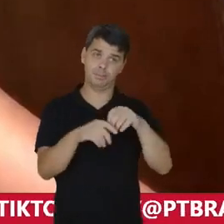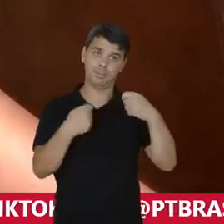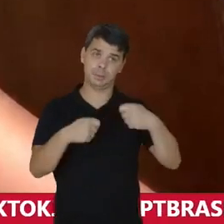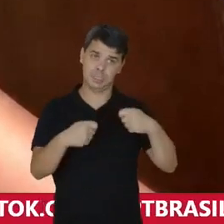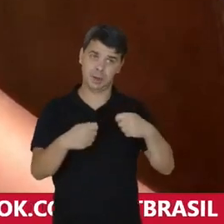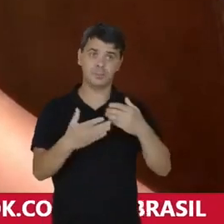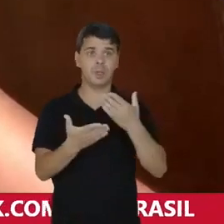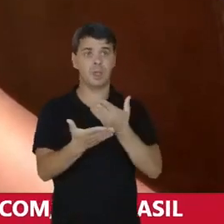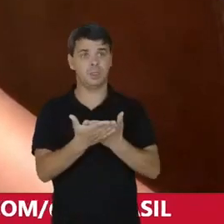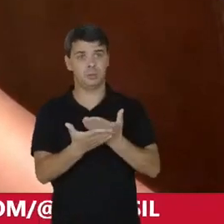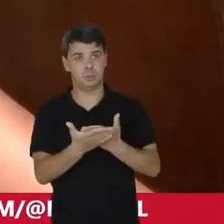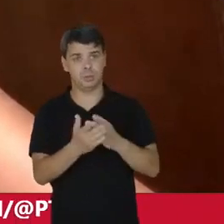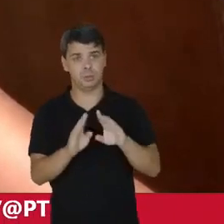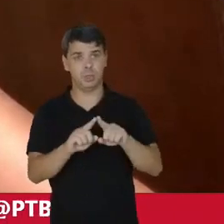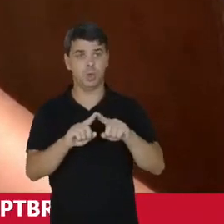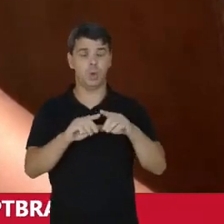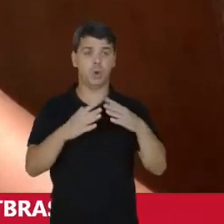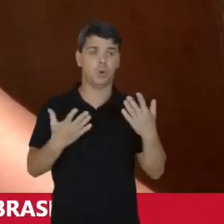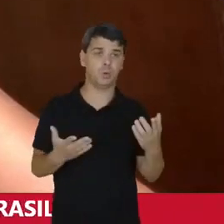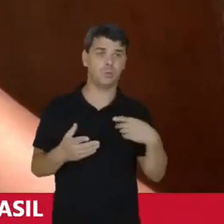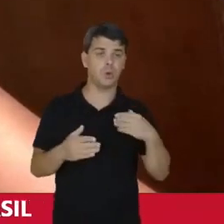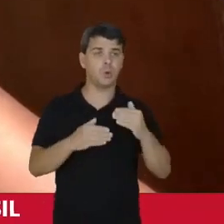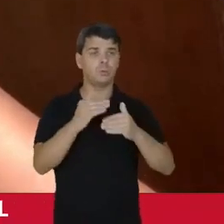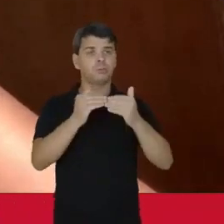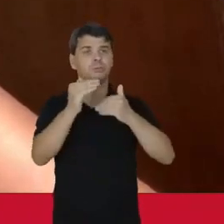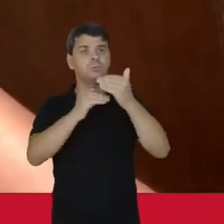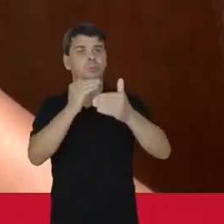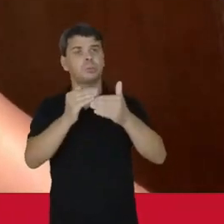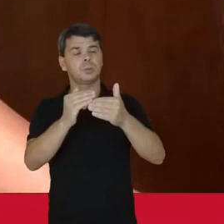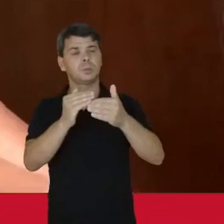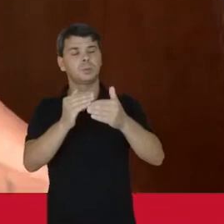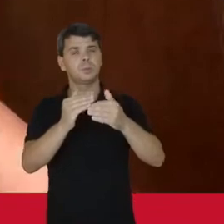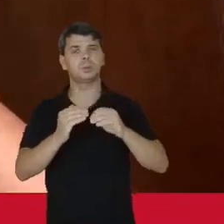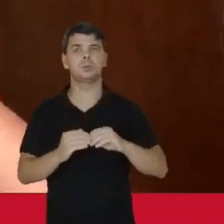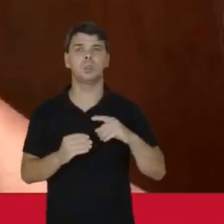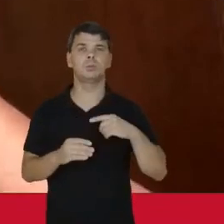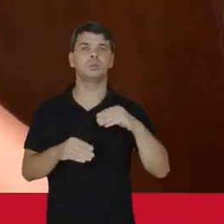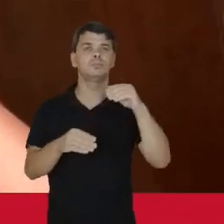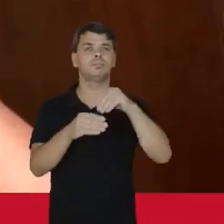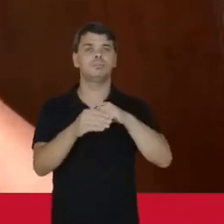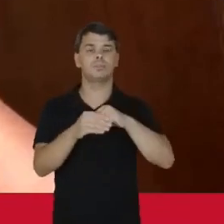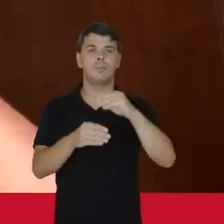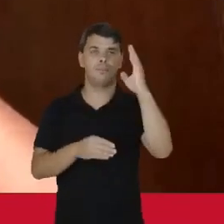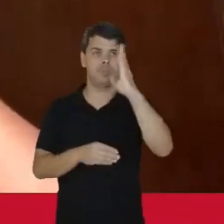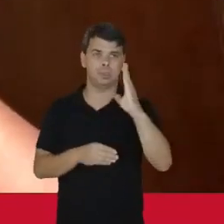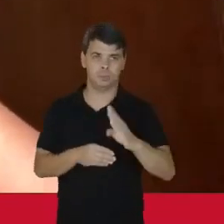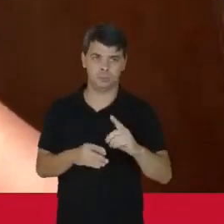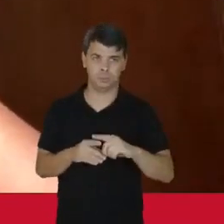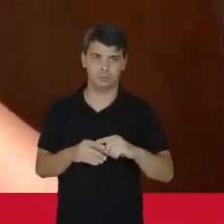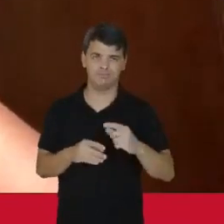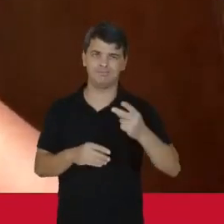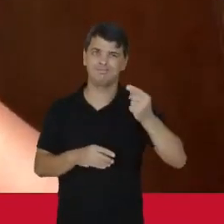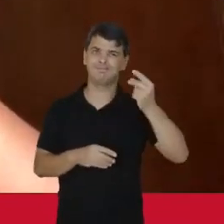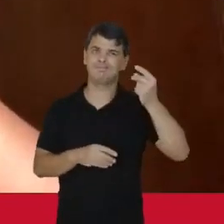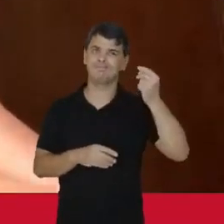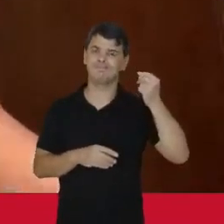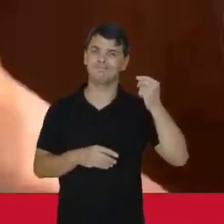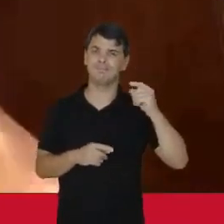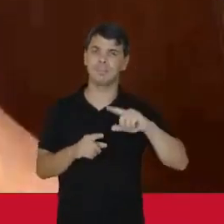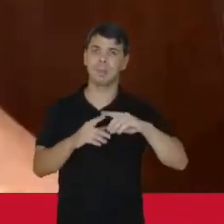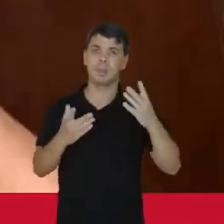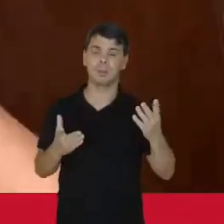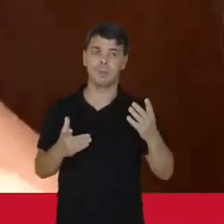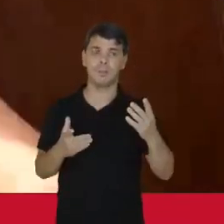estudos Logo nós fomos Aleijados De todo o processo De eleitoral Do país Por muito tempo Isso